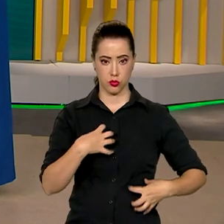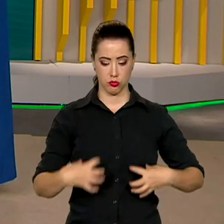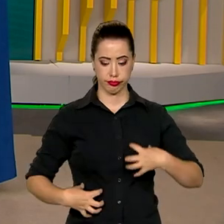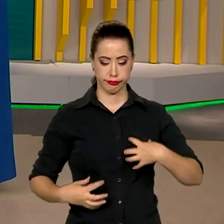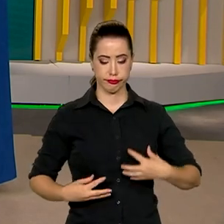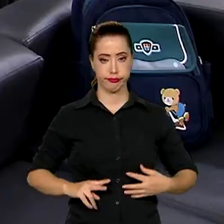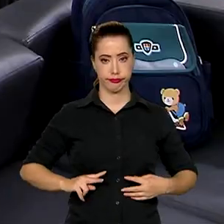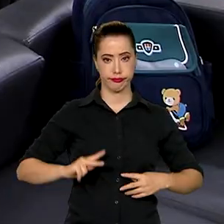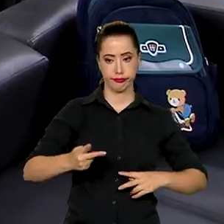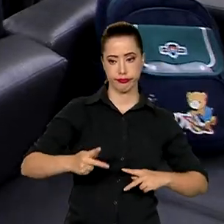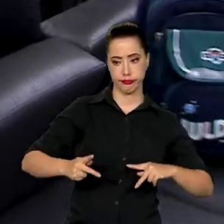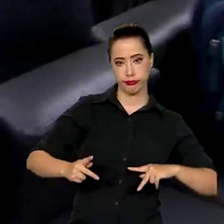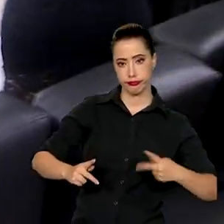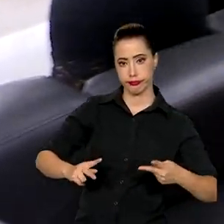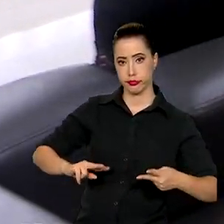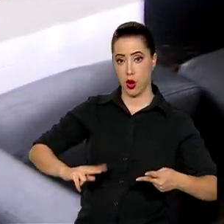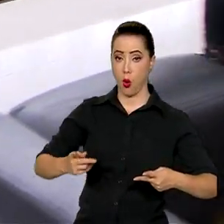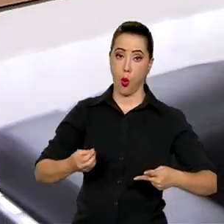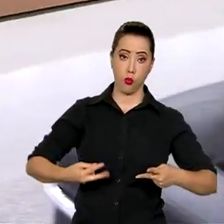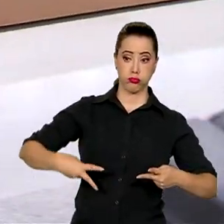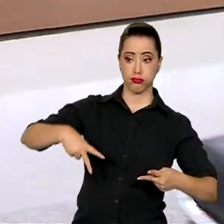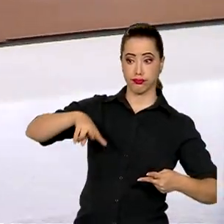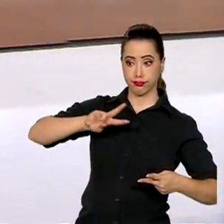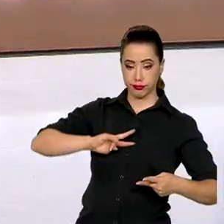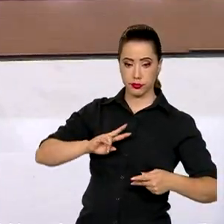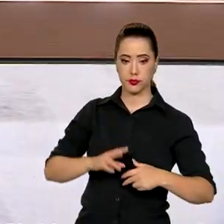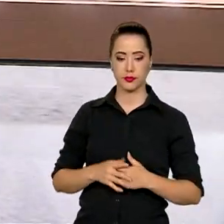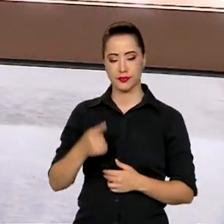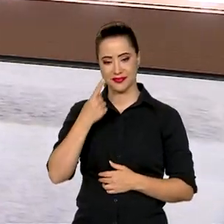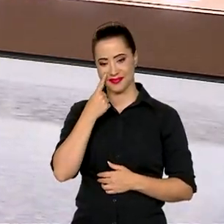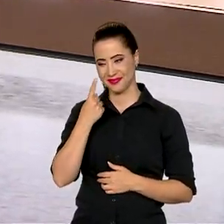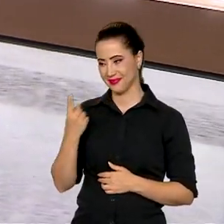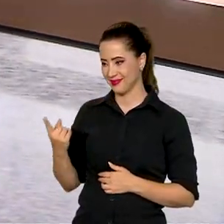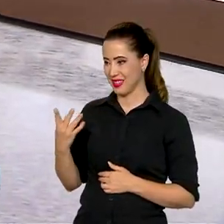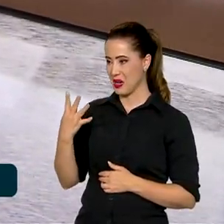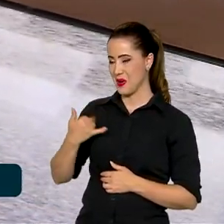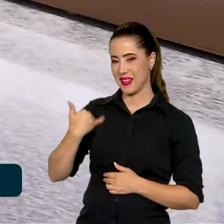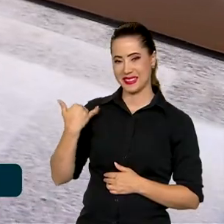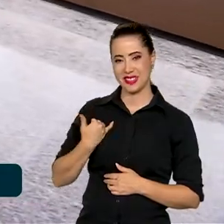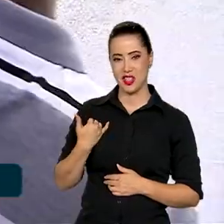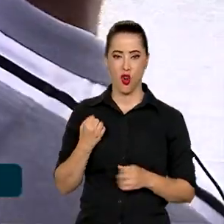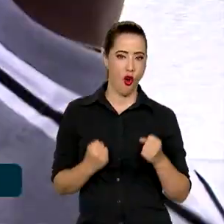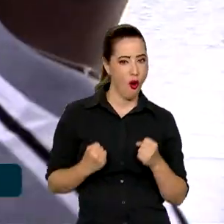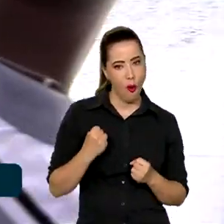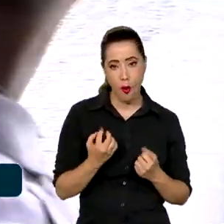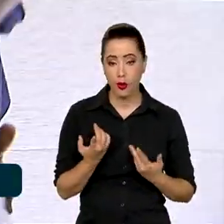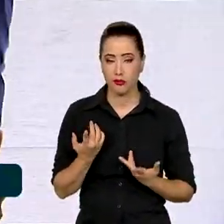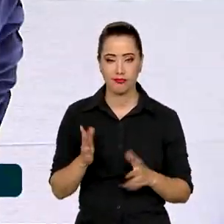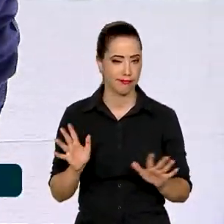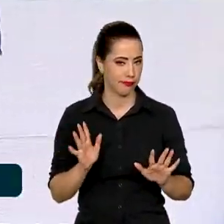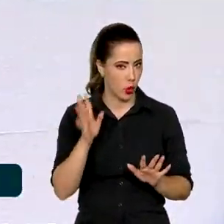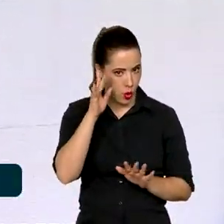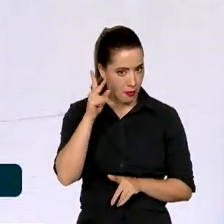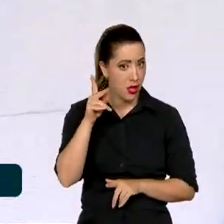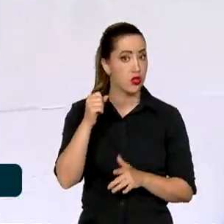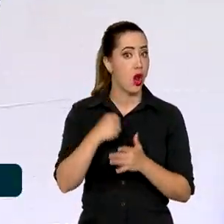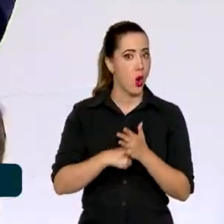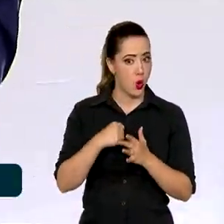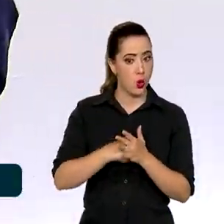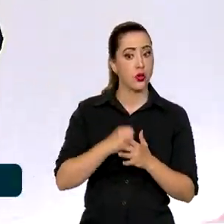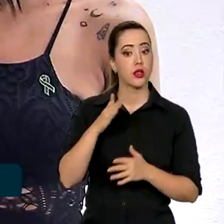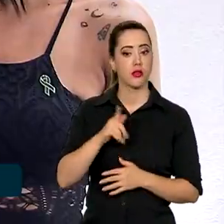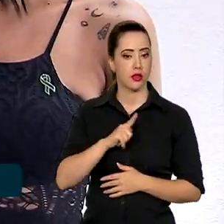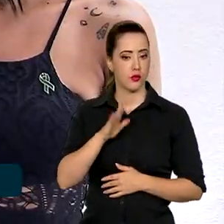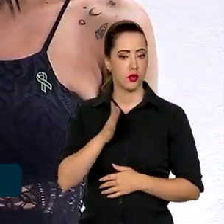realizados. Quem vê o Isaac de 4 anos assim, correndo pela sala, nem imagina a luta que ele já